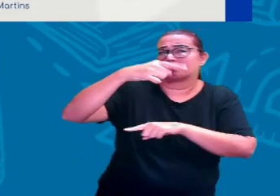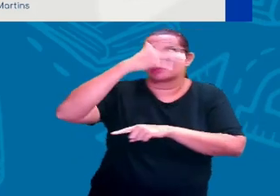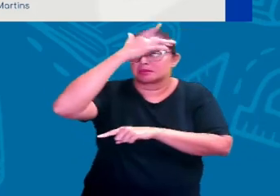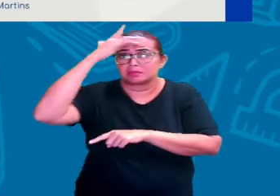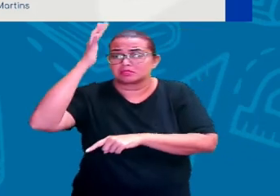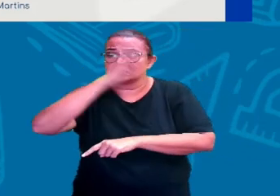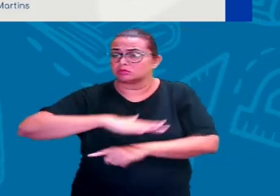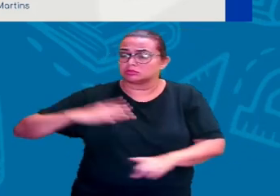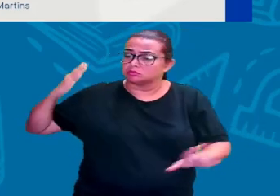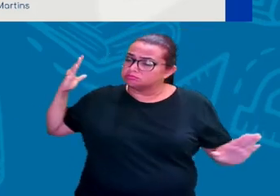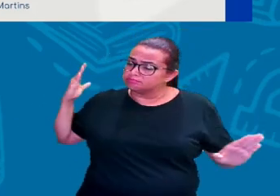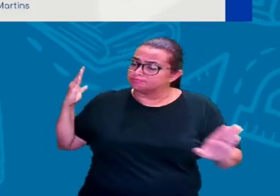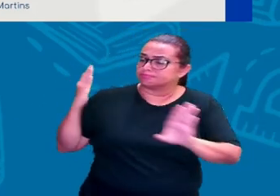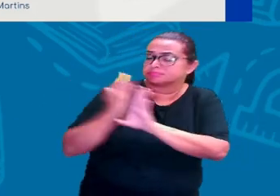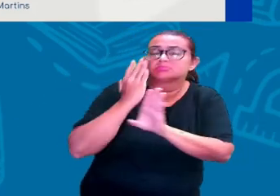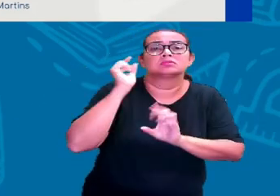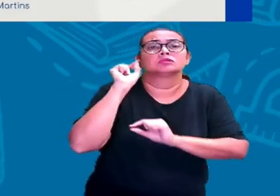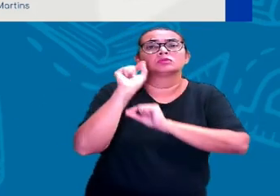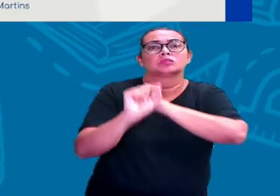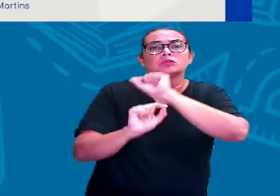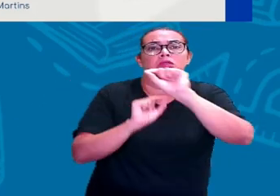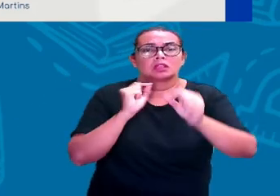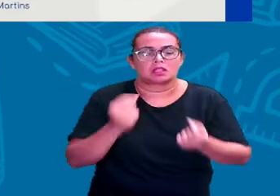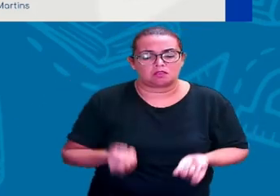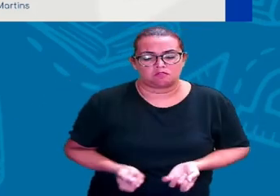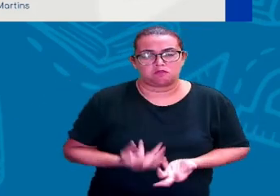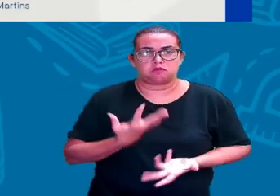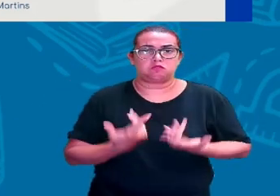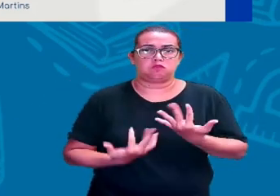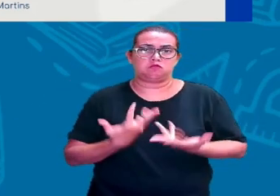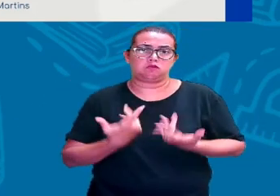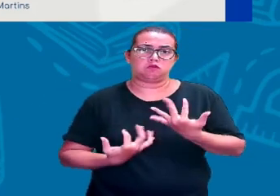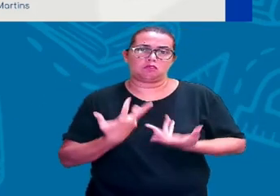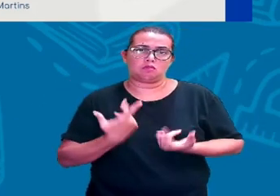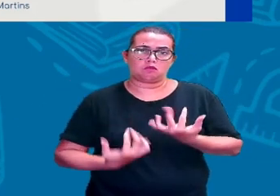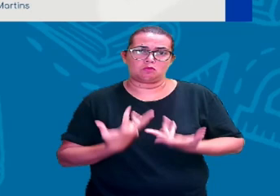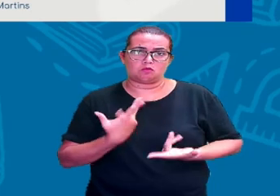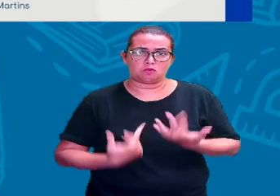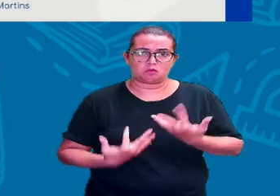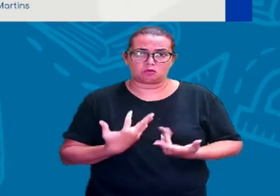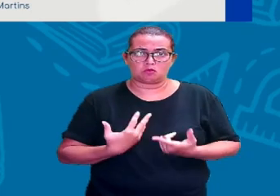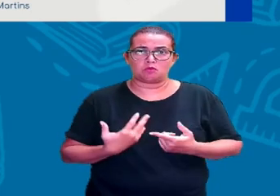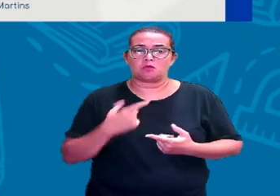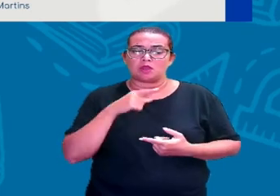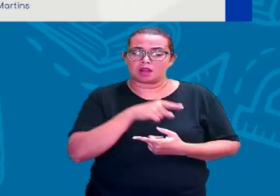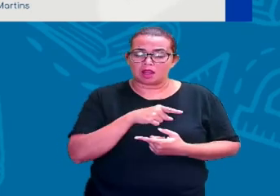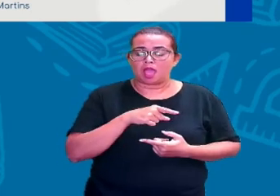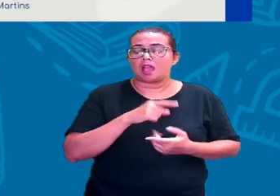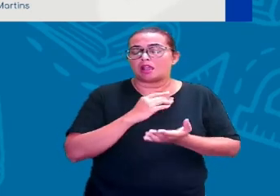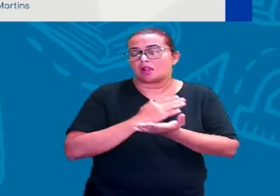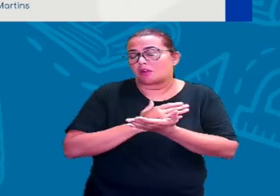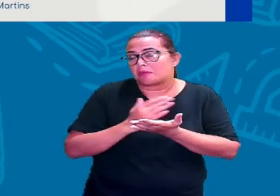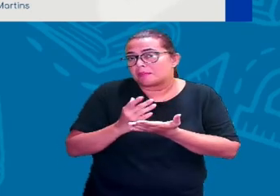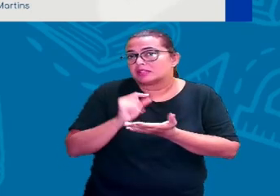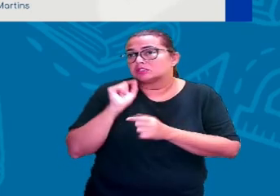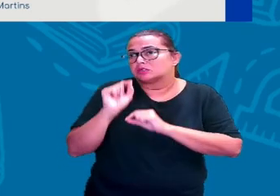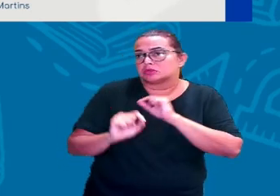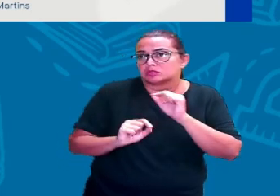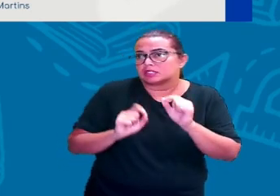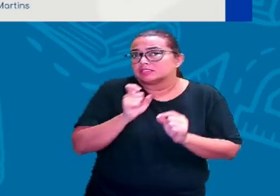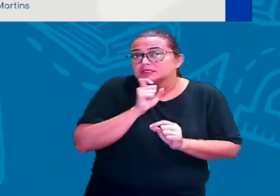cozinhassem seus alimentos e permitiu também que elas se aquecessem, né? Do frio, do inverno e também afastar